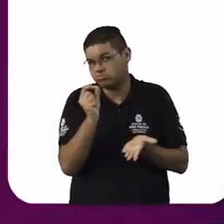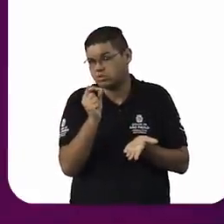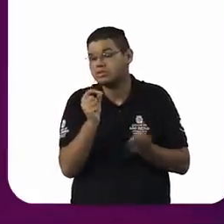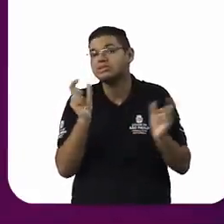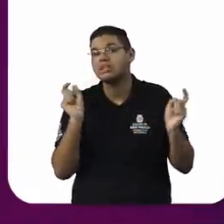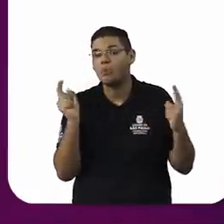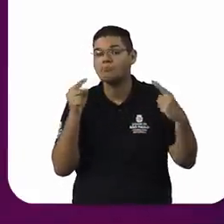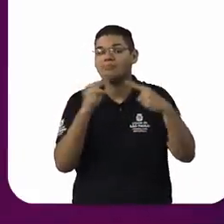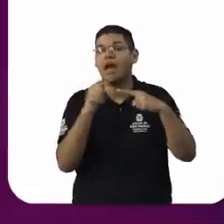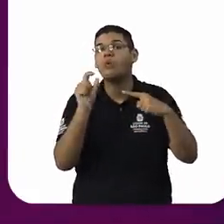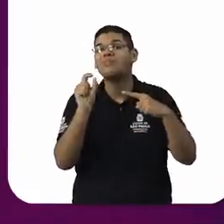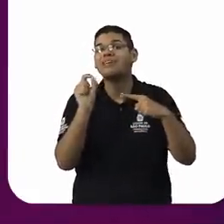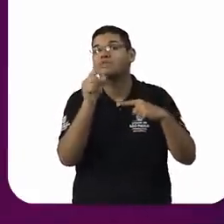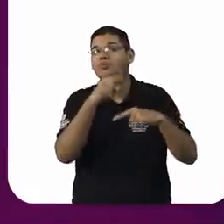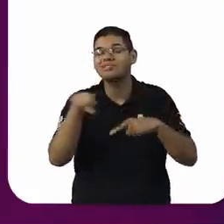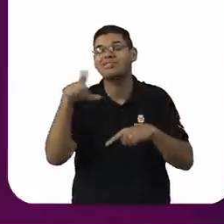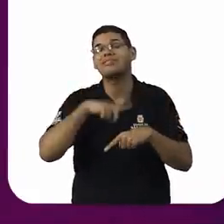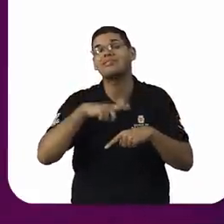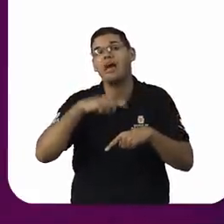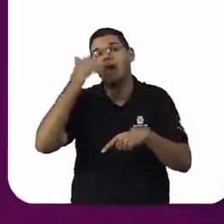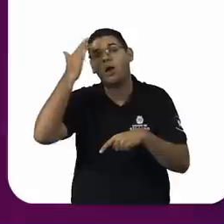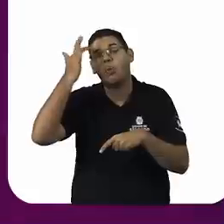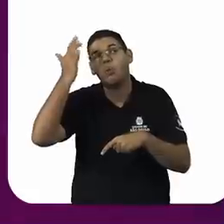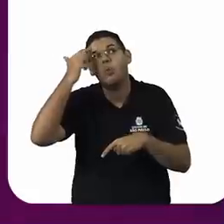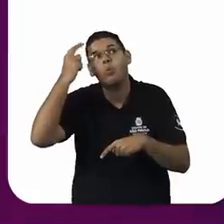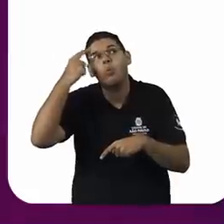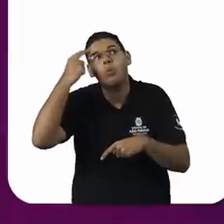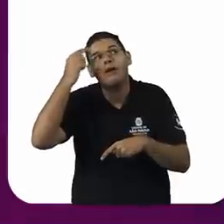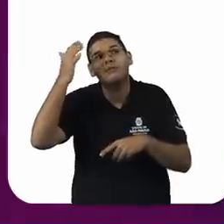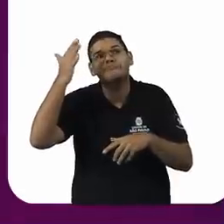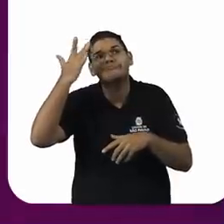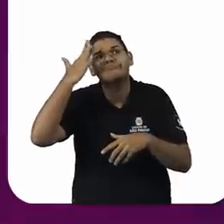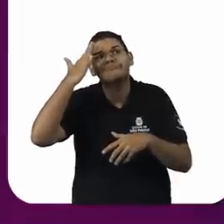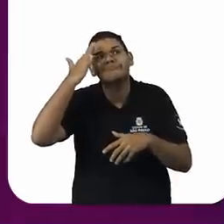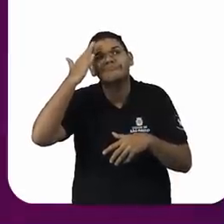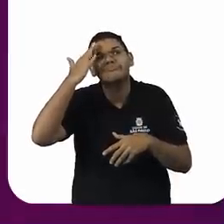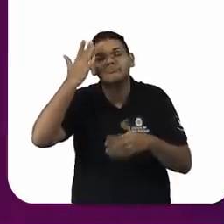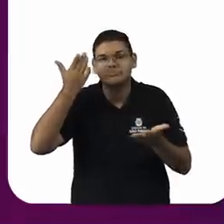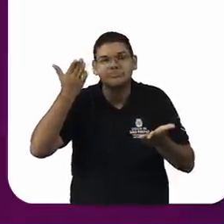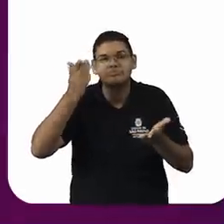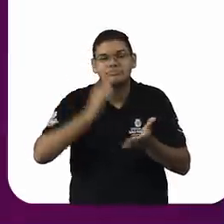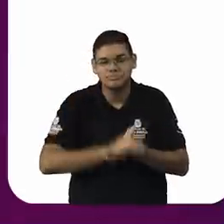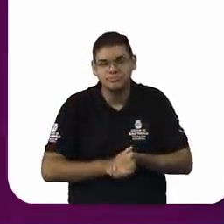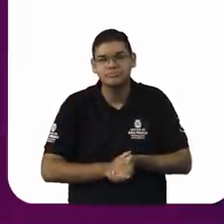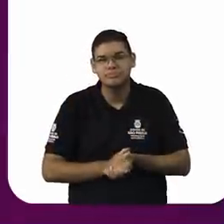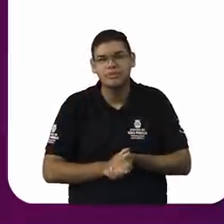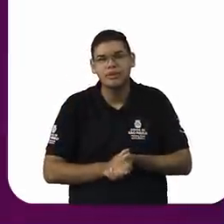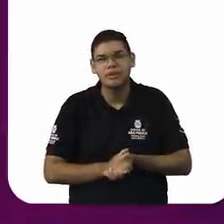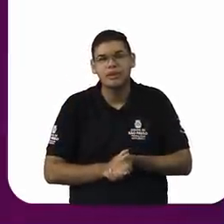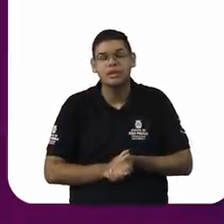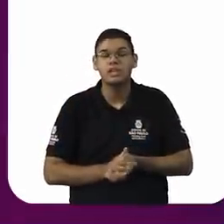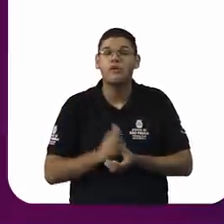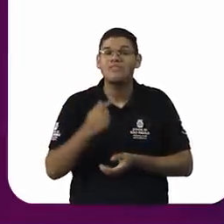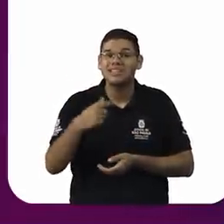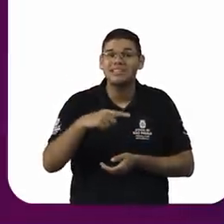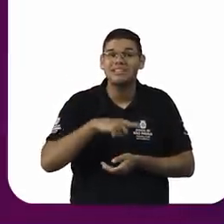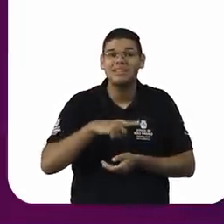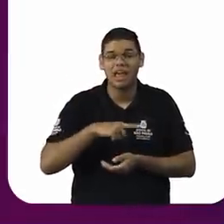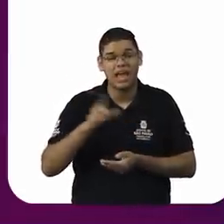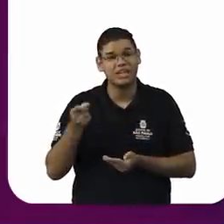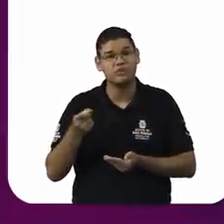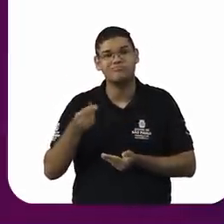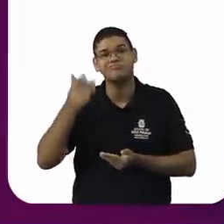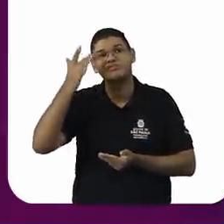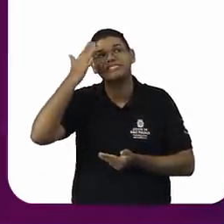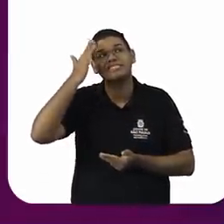ideia de dissenso, ok? É, dissenso religioso numa sociedade plural como a